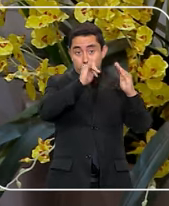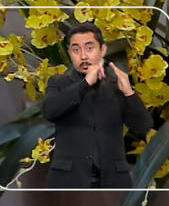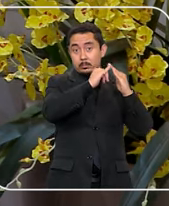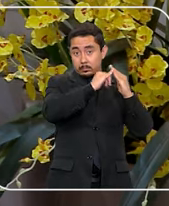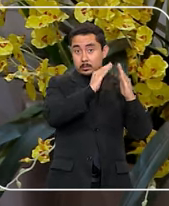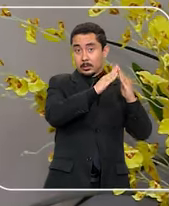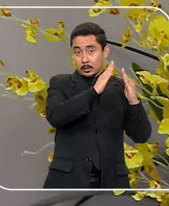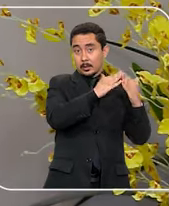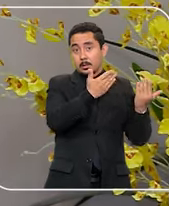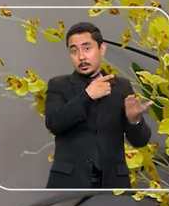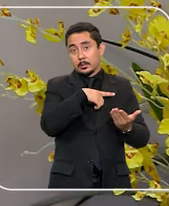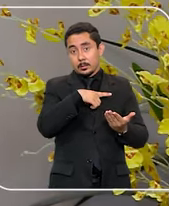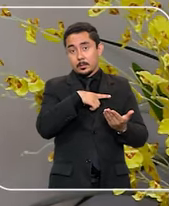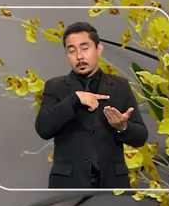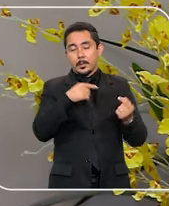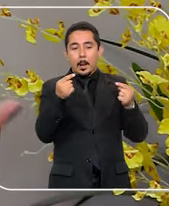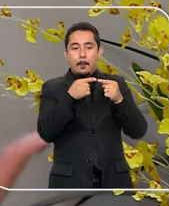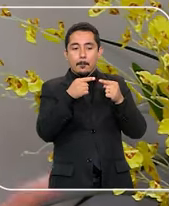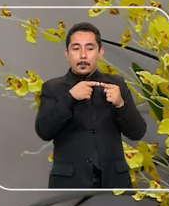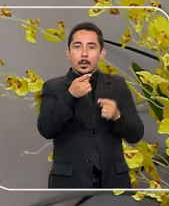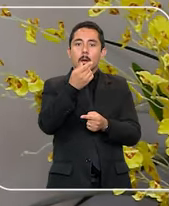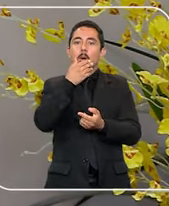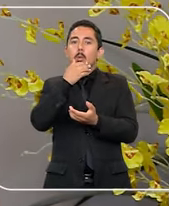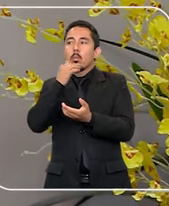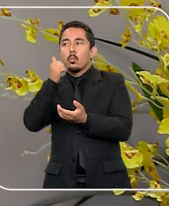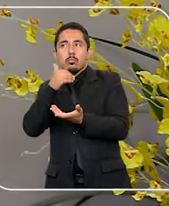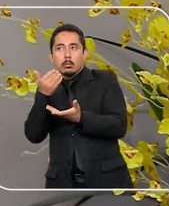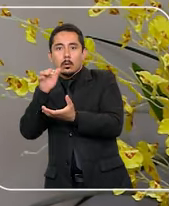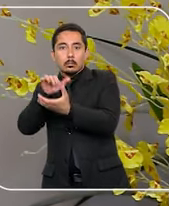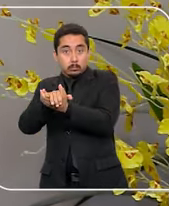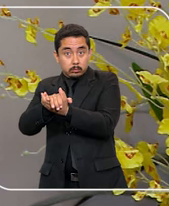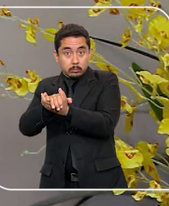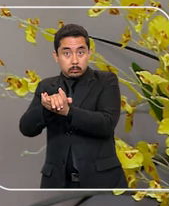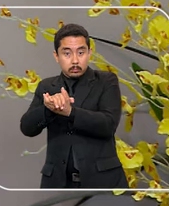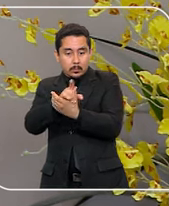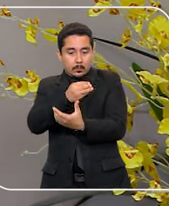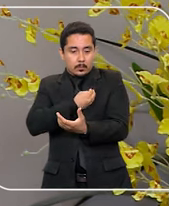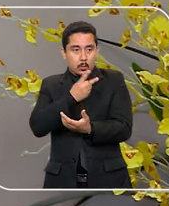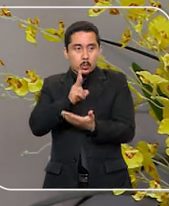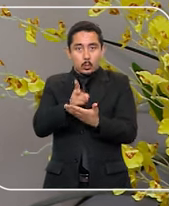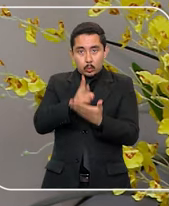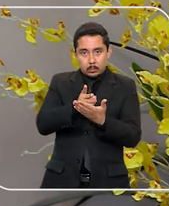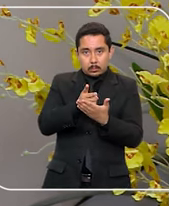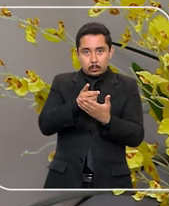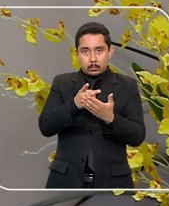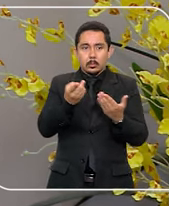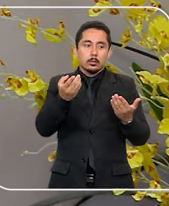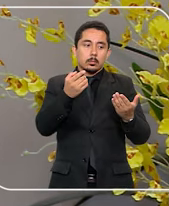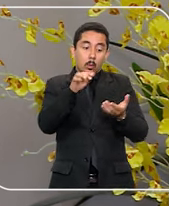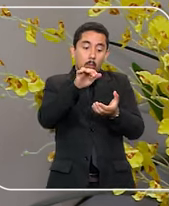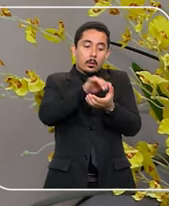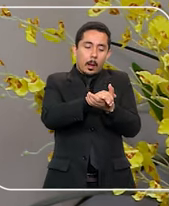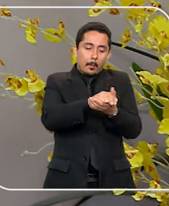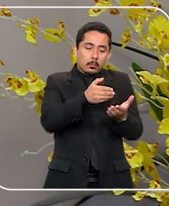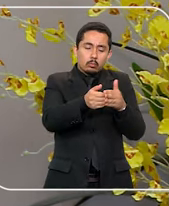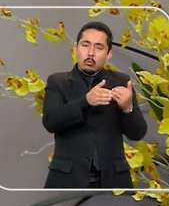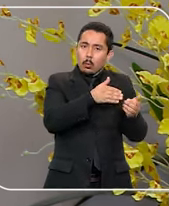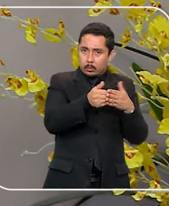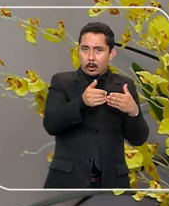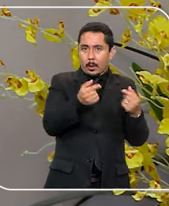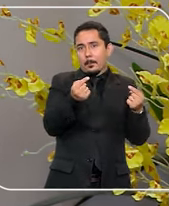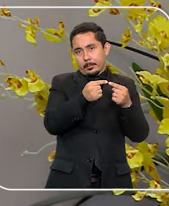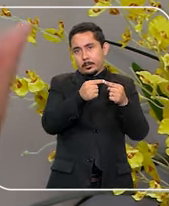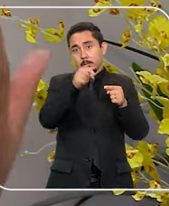à habitação. Ele é aplicável ao cônjuge sobrevivente e cabe em qualquer regime de casamento, desde a